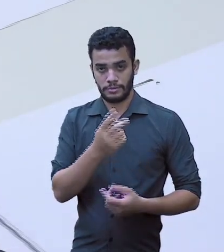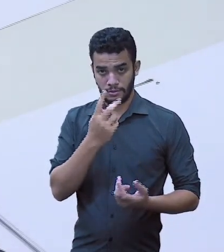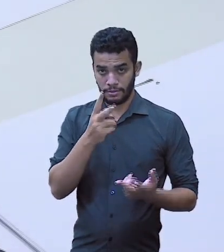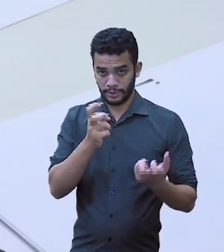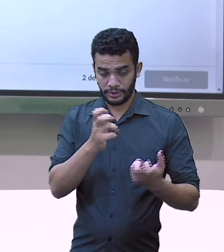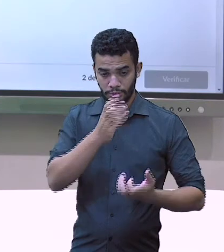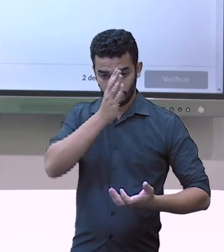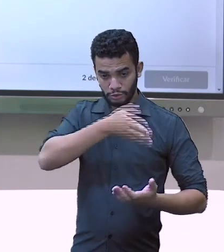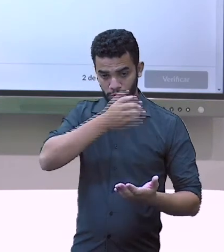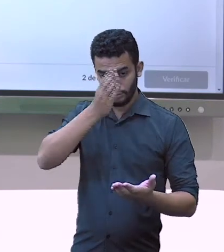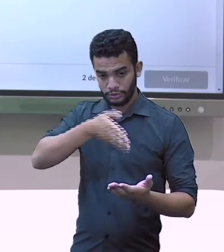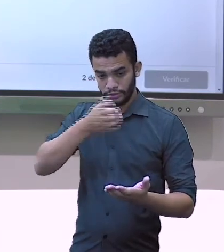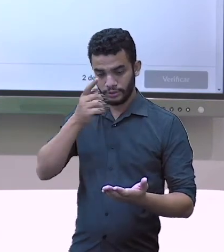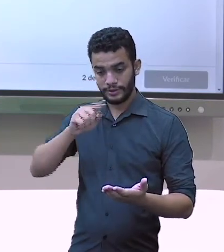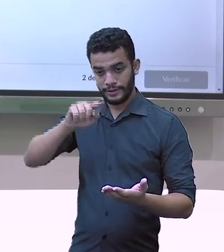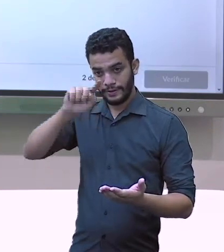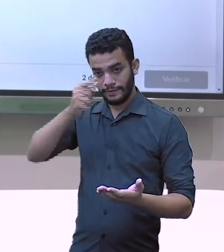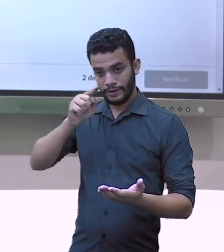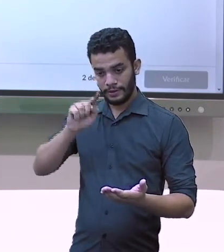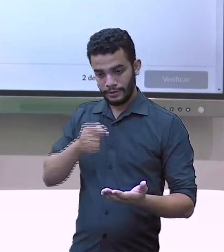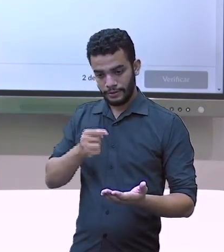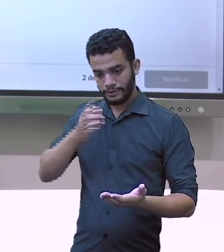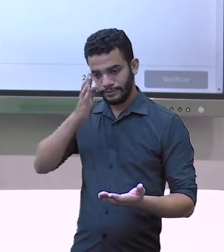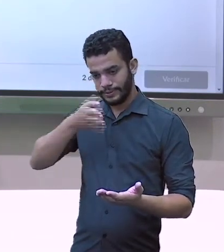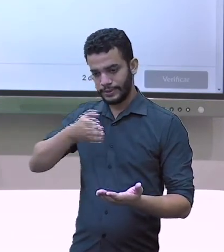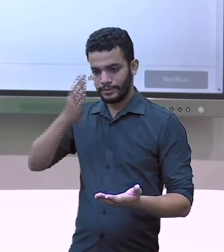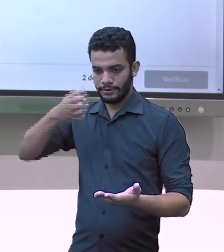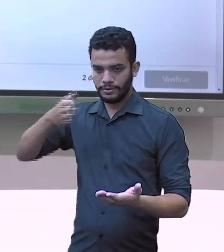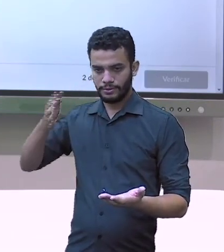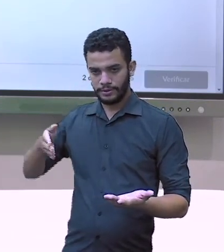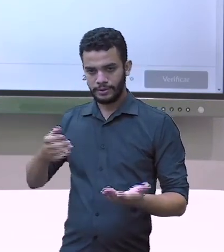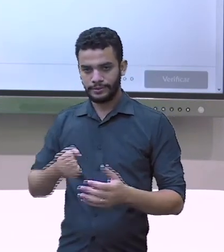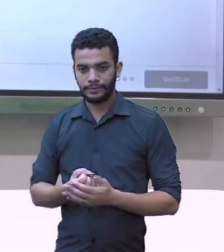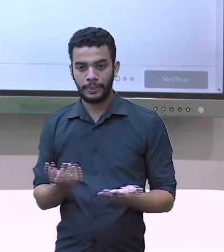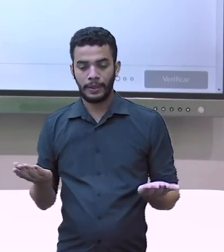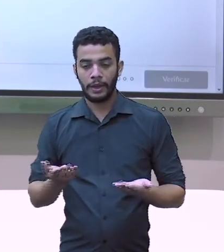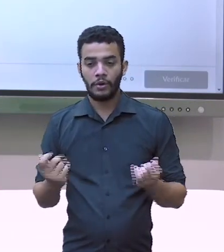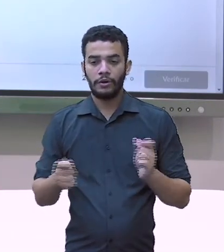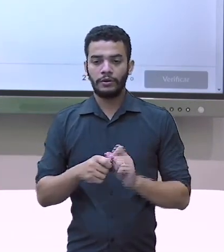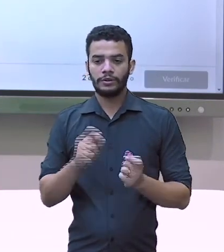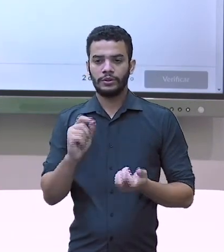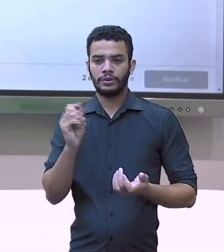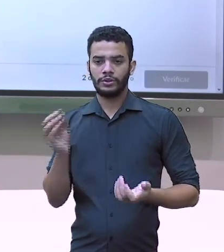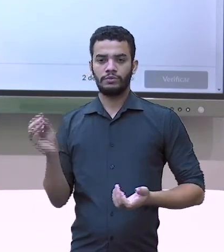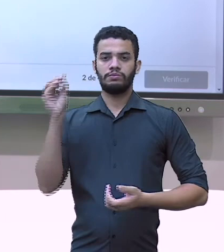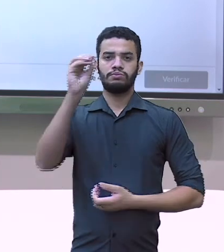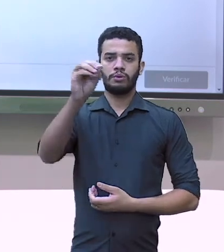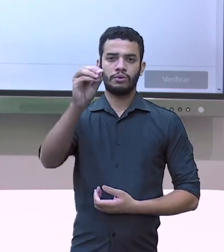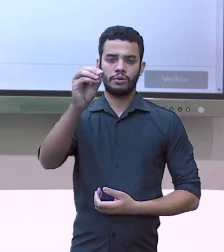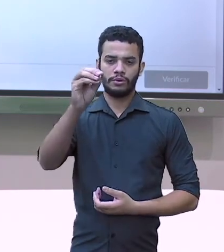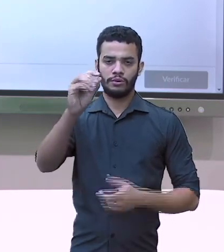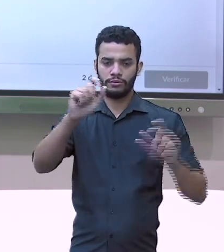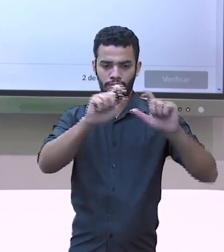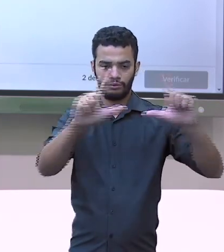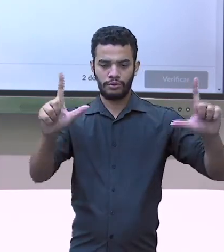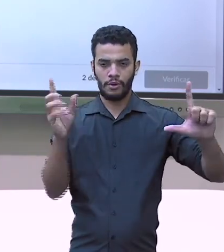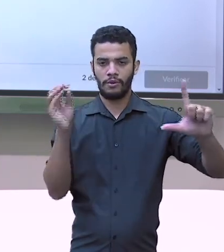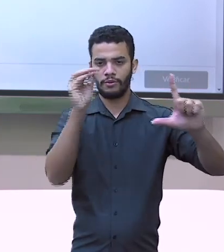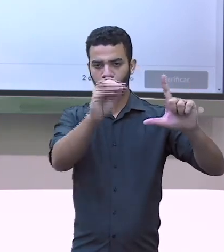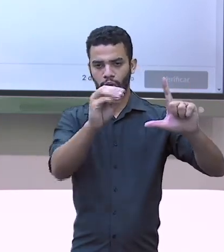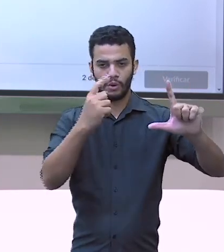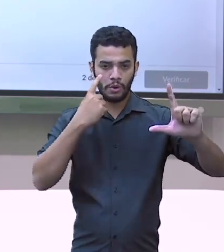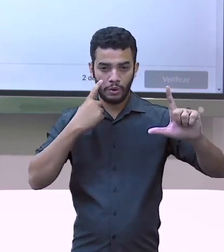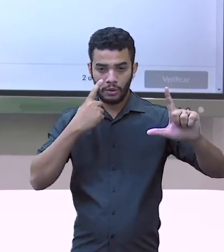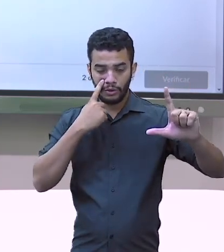Vou responder aqui na plataforma novamente, olha. Eu clico aqui nessa caixinha aqui e vou colocar o número que eu encontrei.